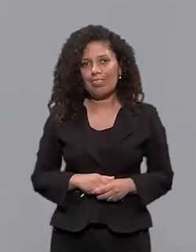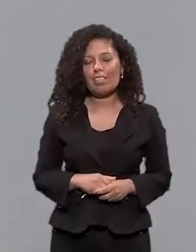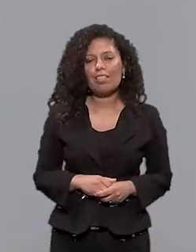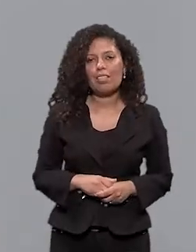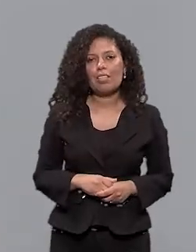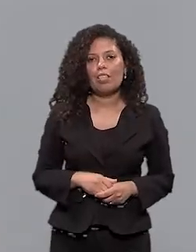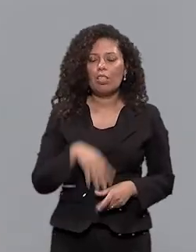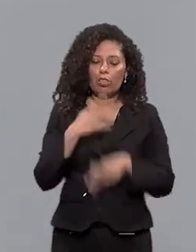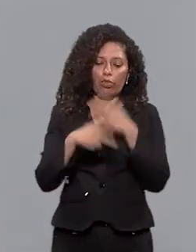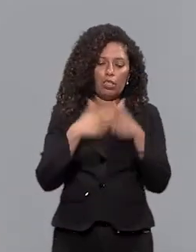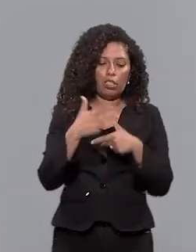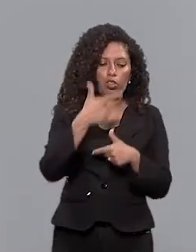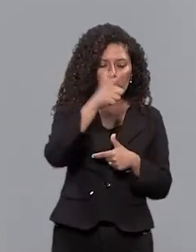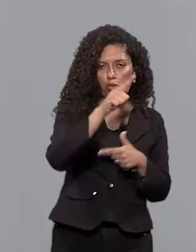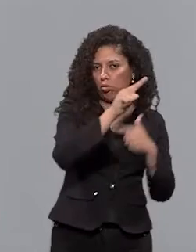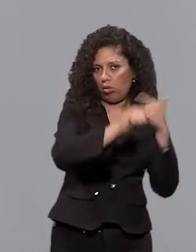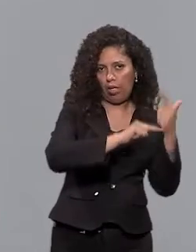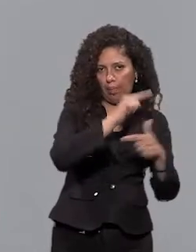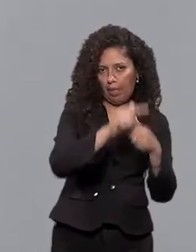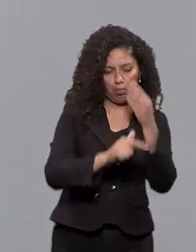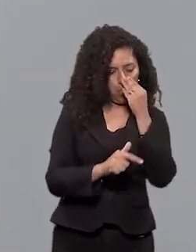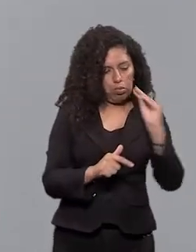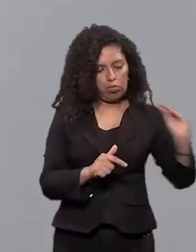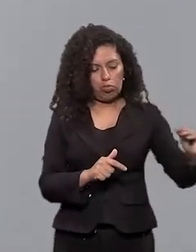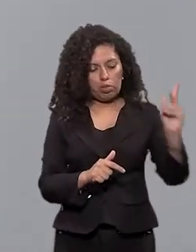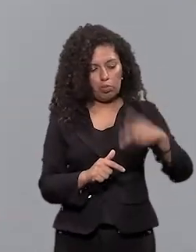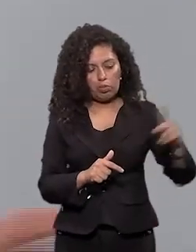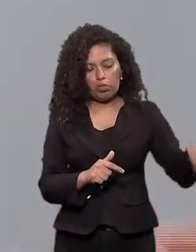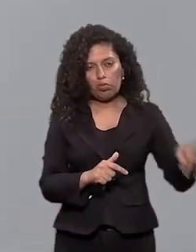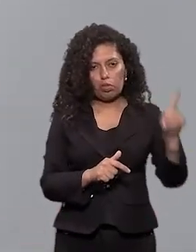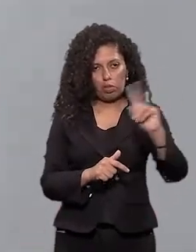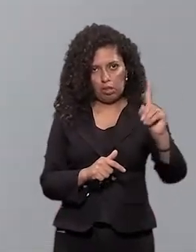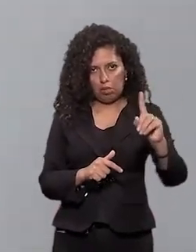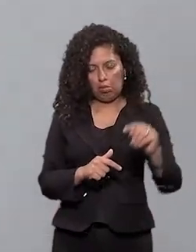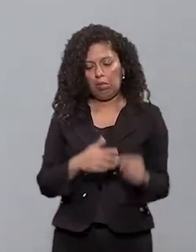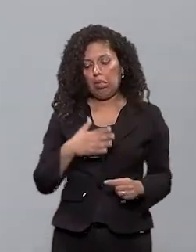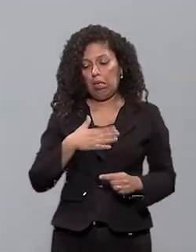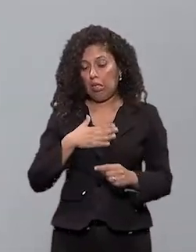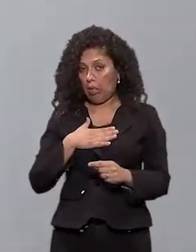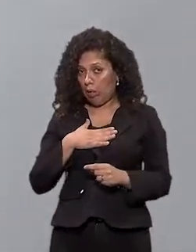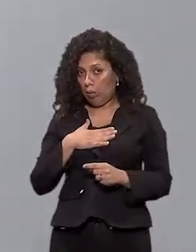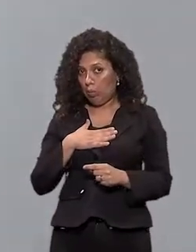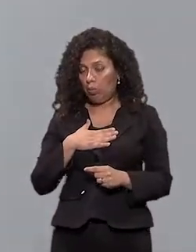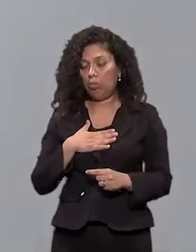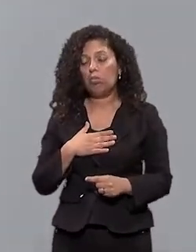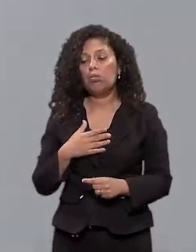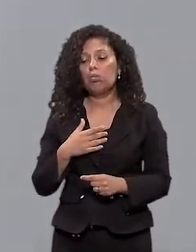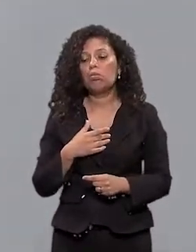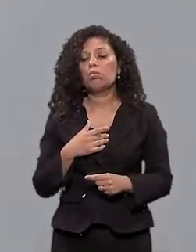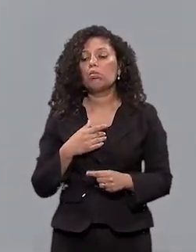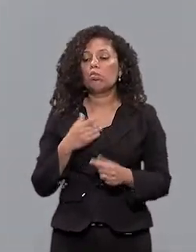desmerecendo o trabalho de outros professores, né? Na época eu não era musicoterapeuta ainda